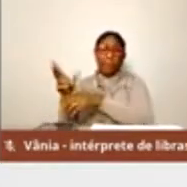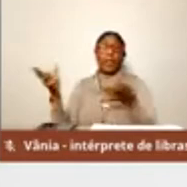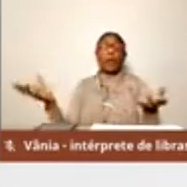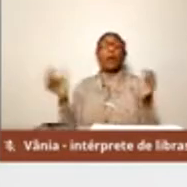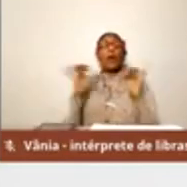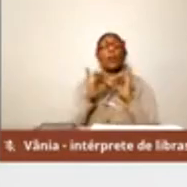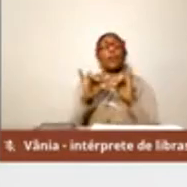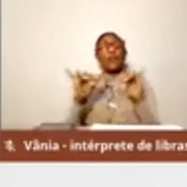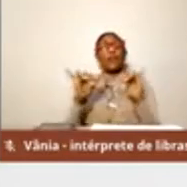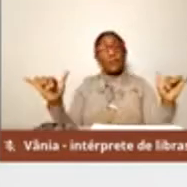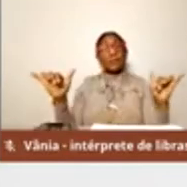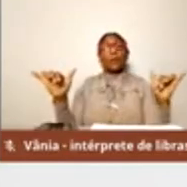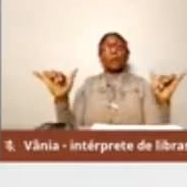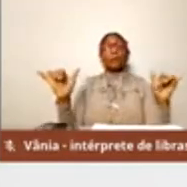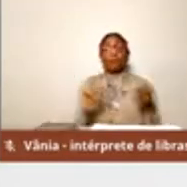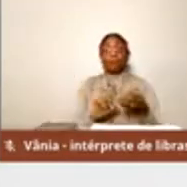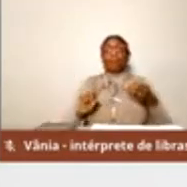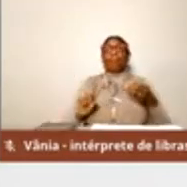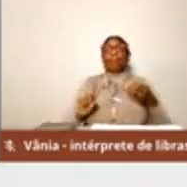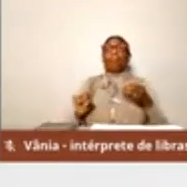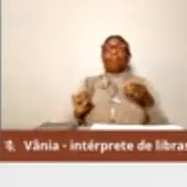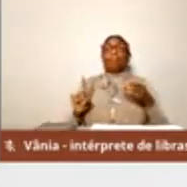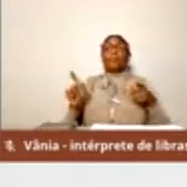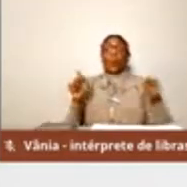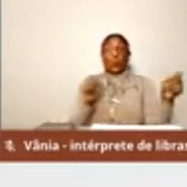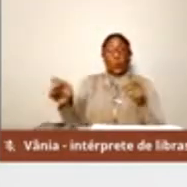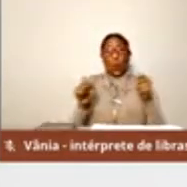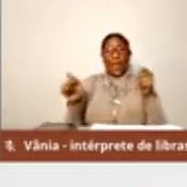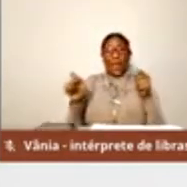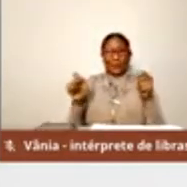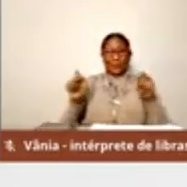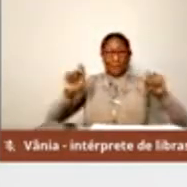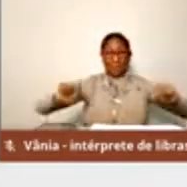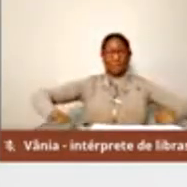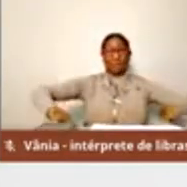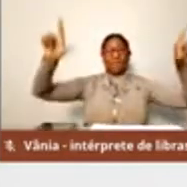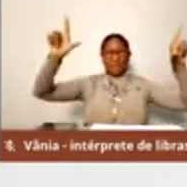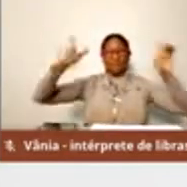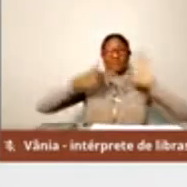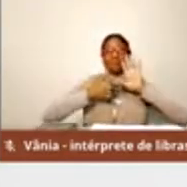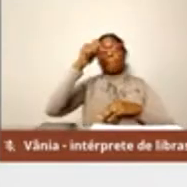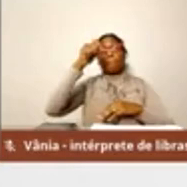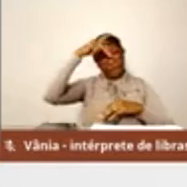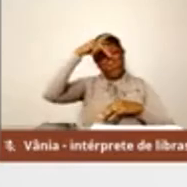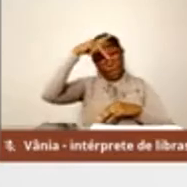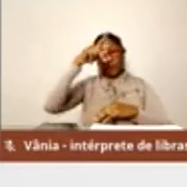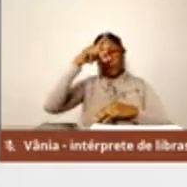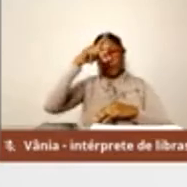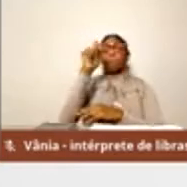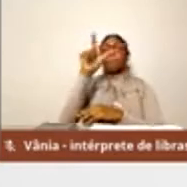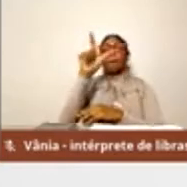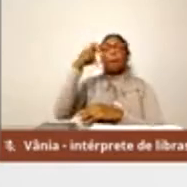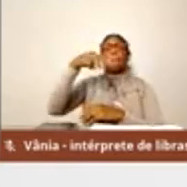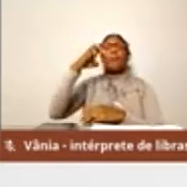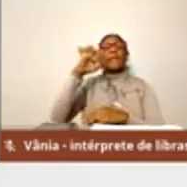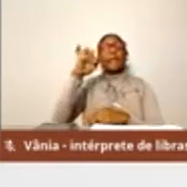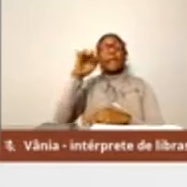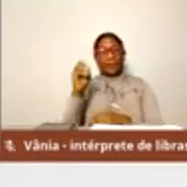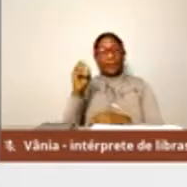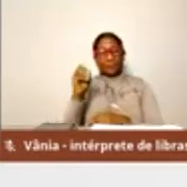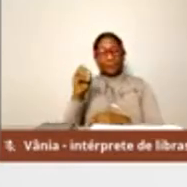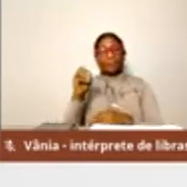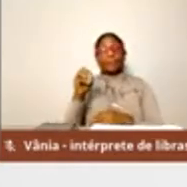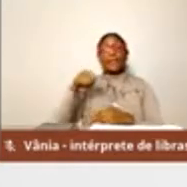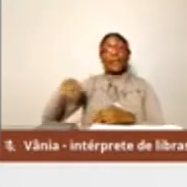momento mais crítico da pandemia desde a implantação desse sistema. Nada menos que 10 regiões estão